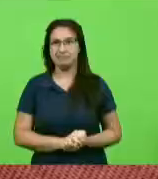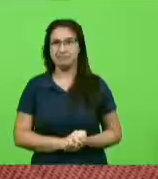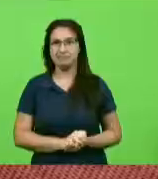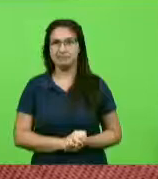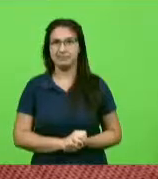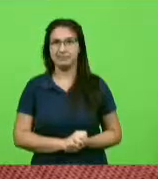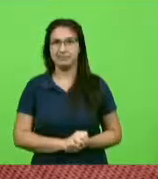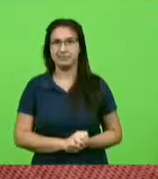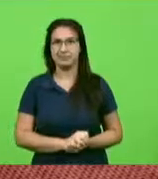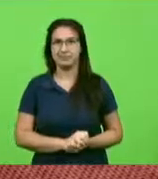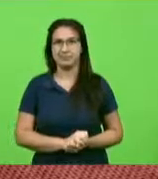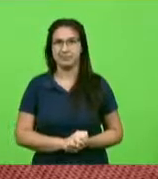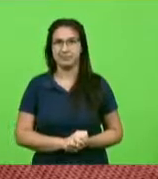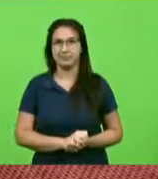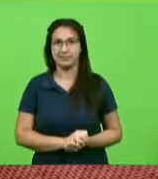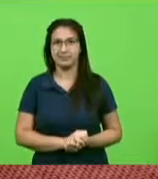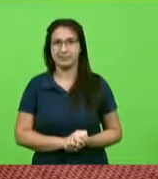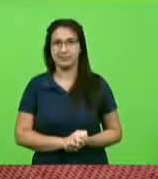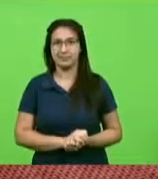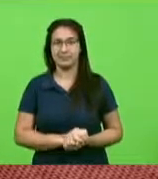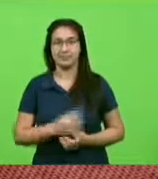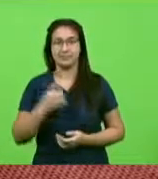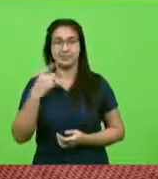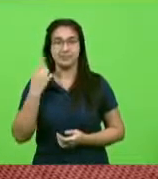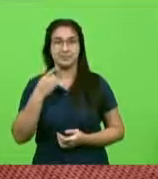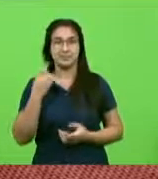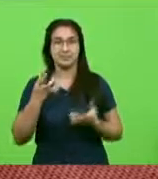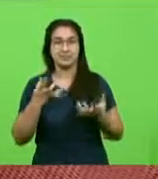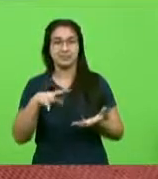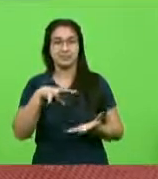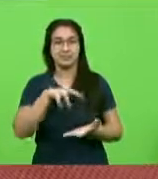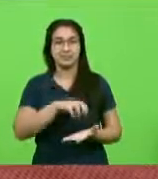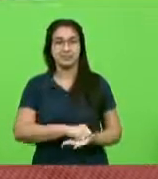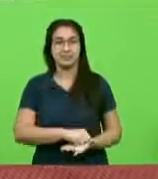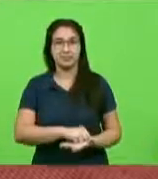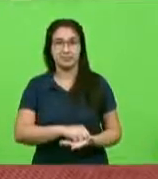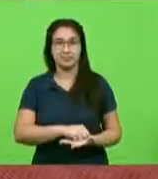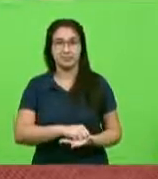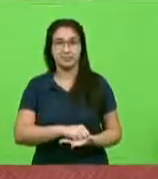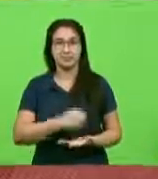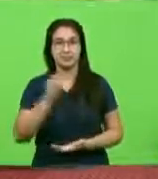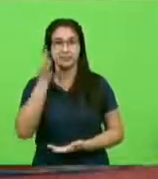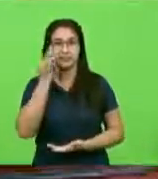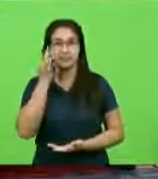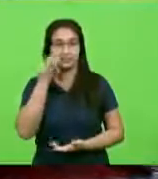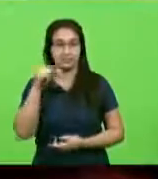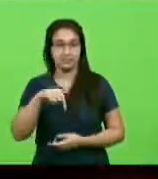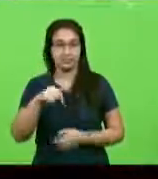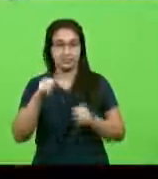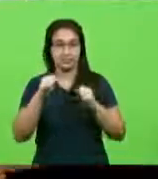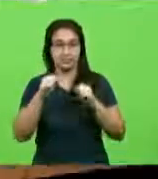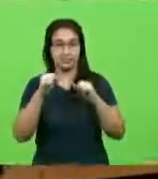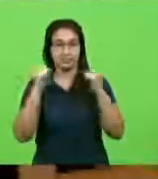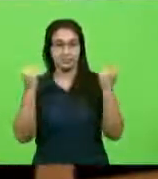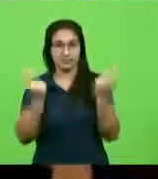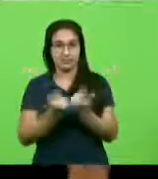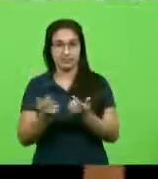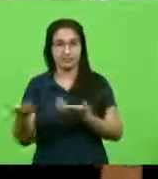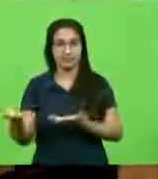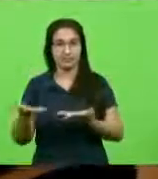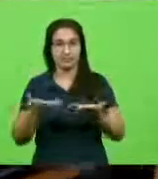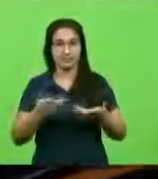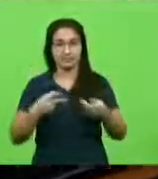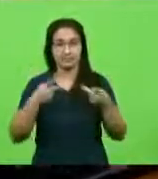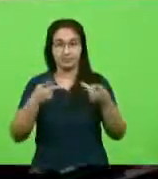pela ordem. Deus. Pois não, deputado. Eu queria só fazer um registro aqui, deputado Fernando, nessa casa. estamos recebendo hoje a